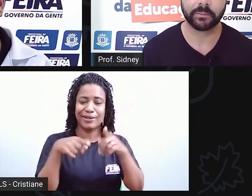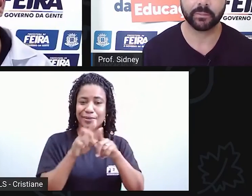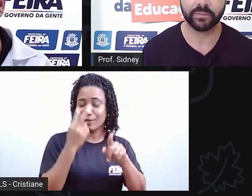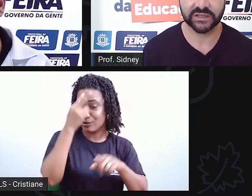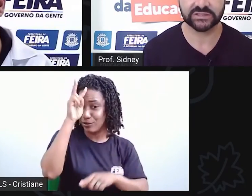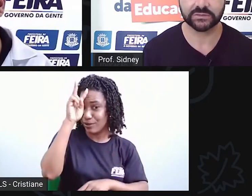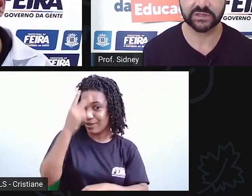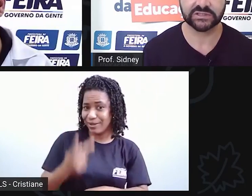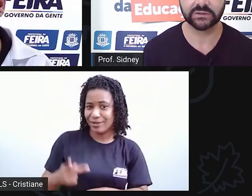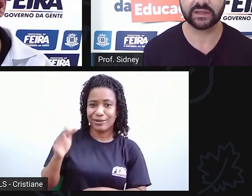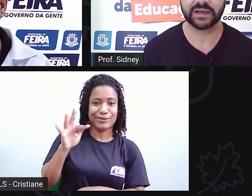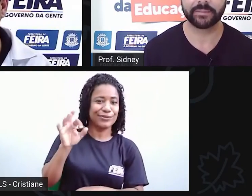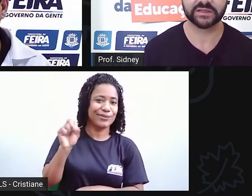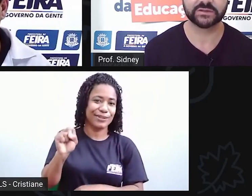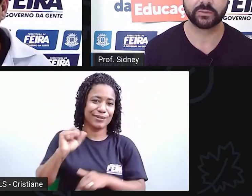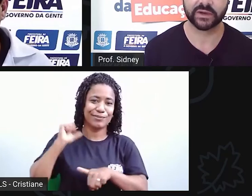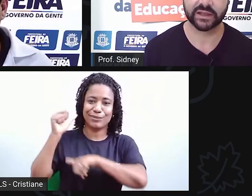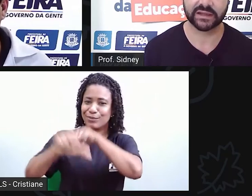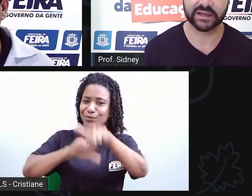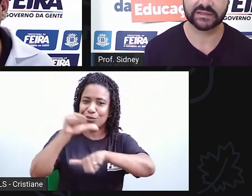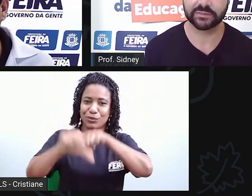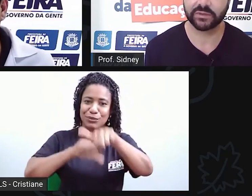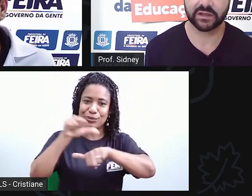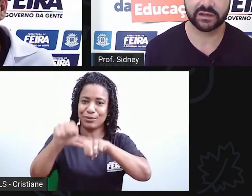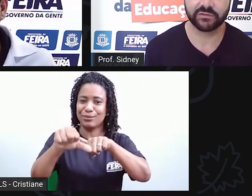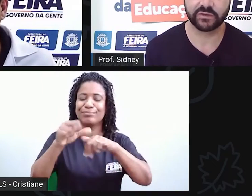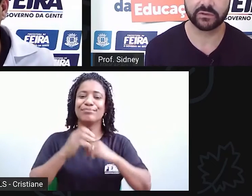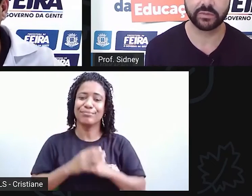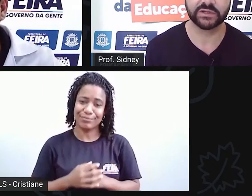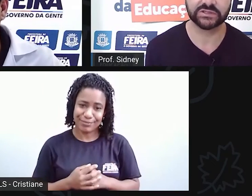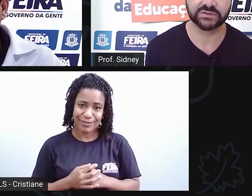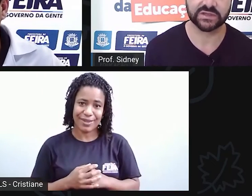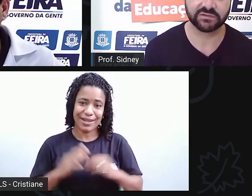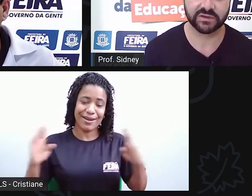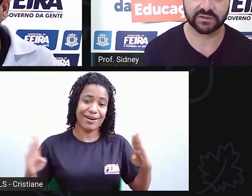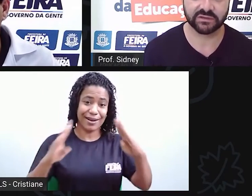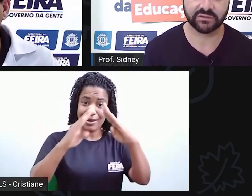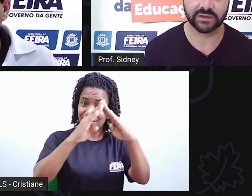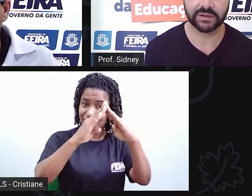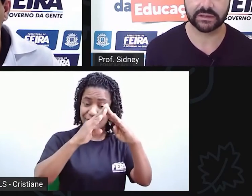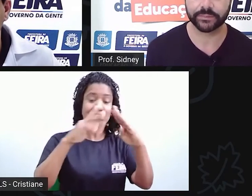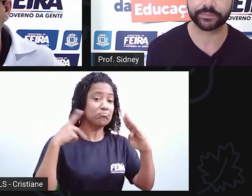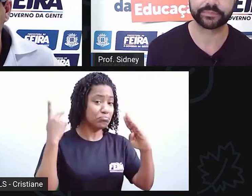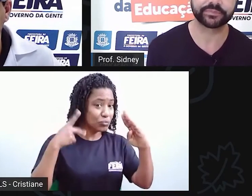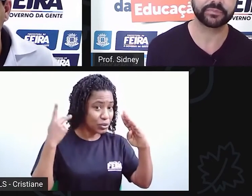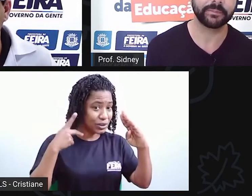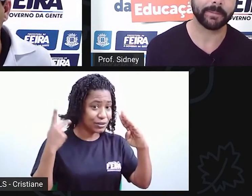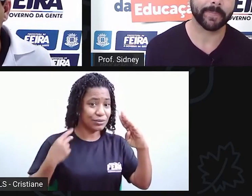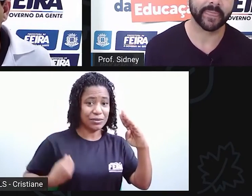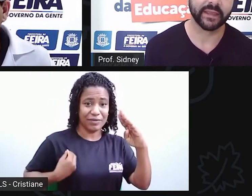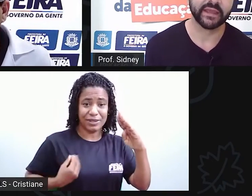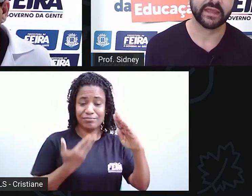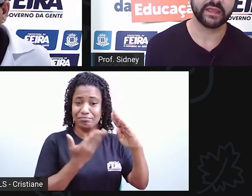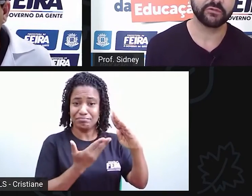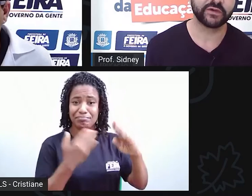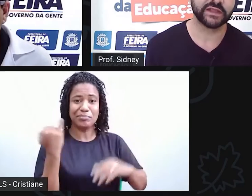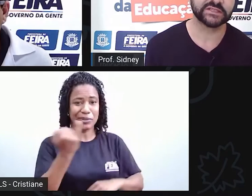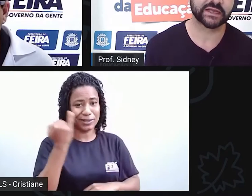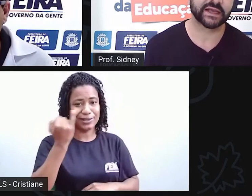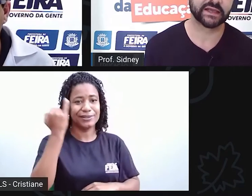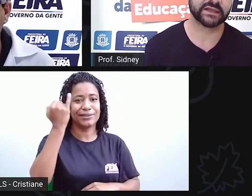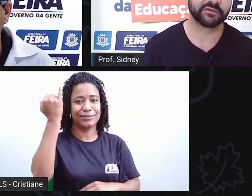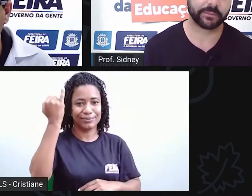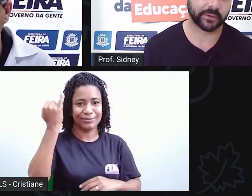o destino dela passou por aquela casa, porque ali foram políticos que viveram ali. Em